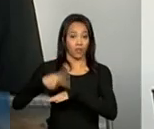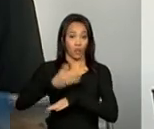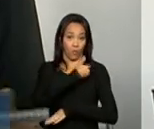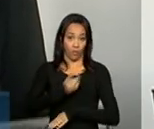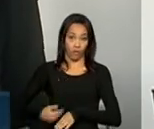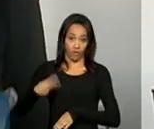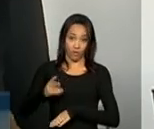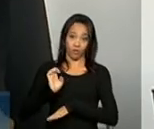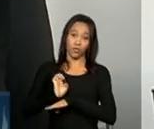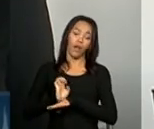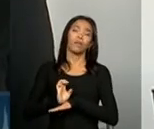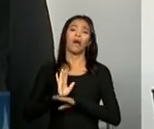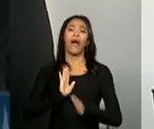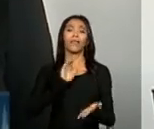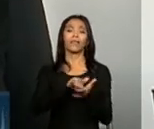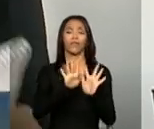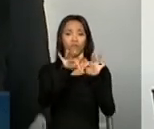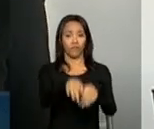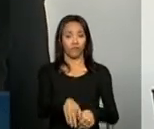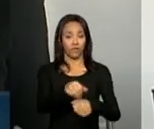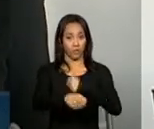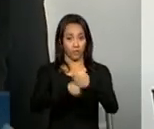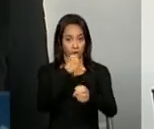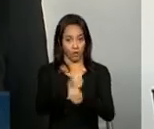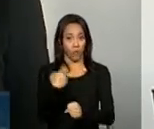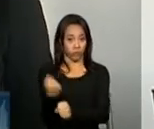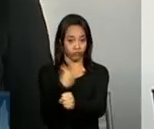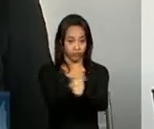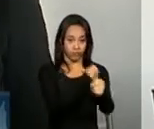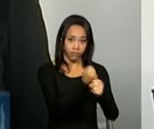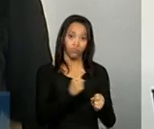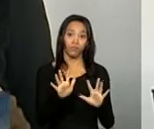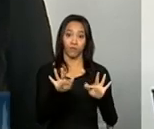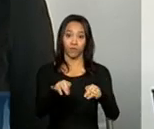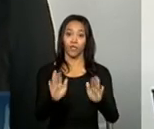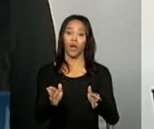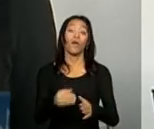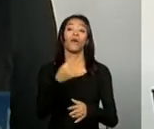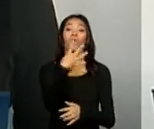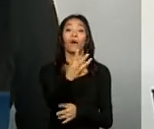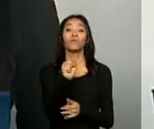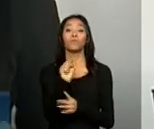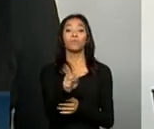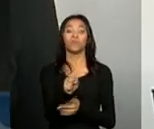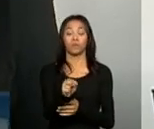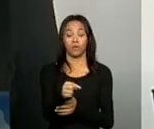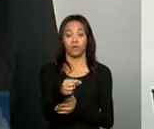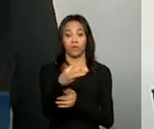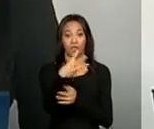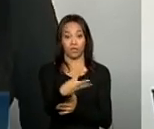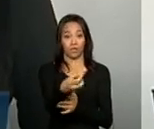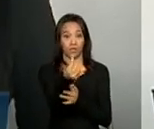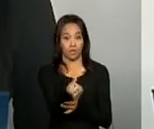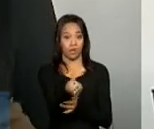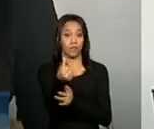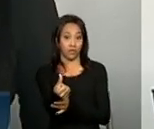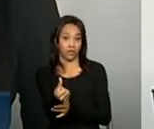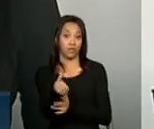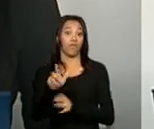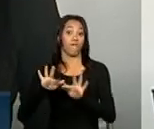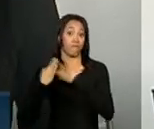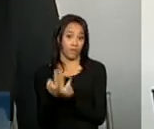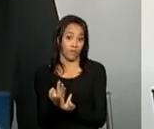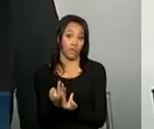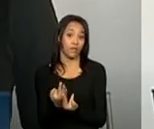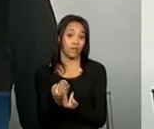residencial vai abrigar até o fim do ano, com a conclusão do empreendimento habitacional, 4.366 famílias. Entre